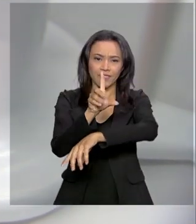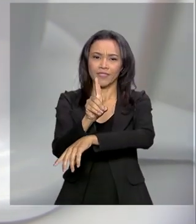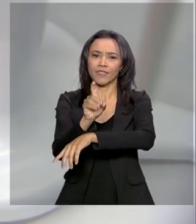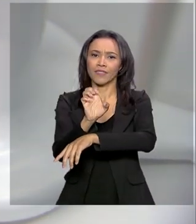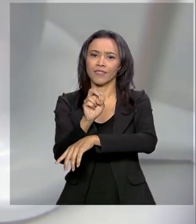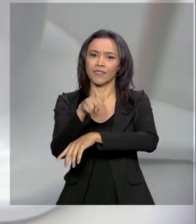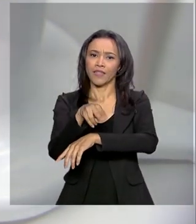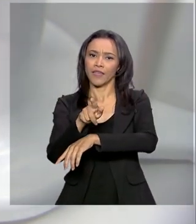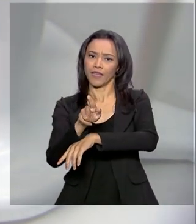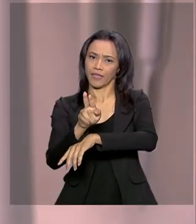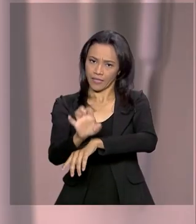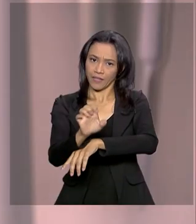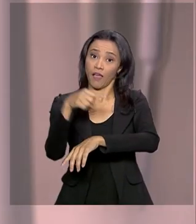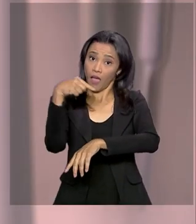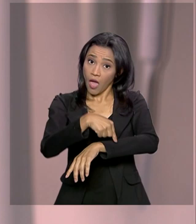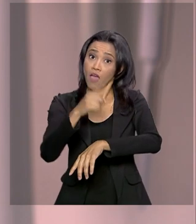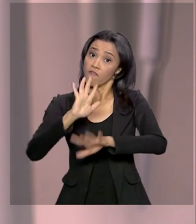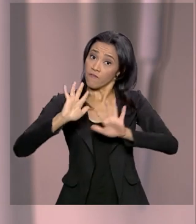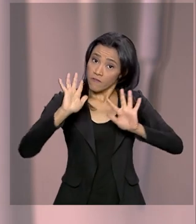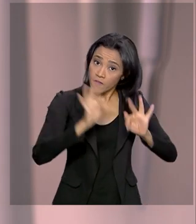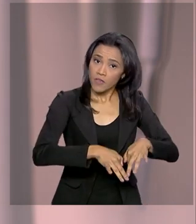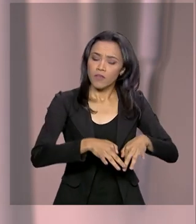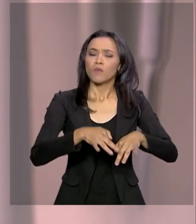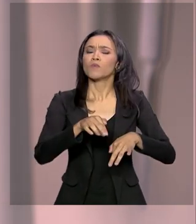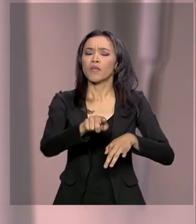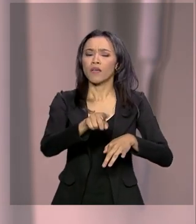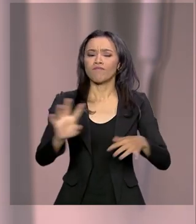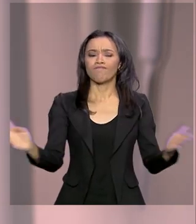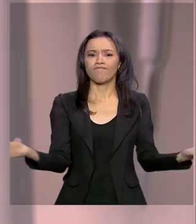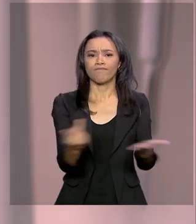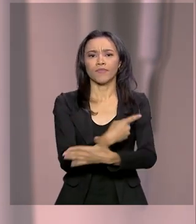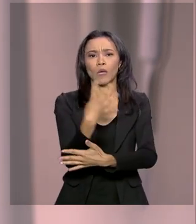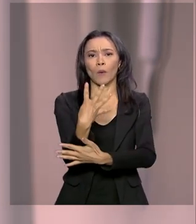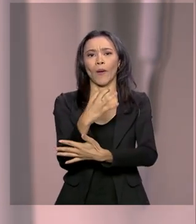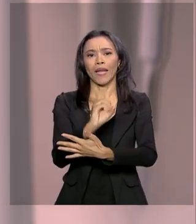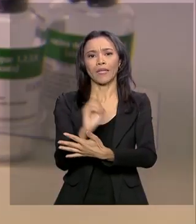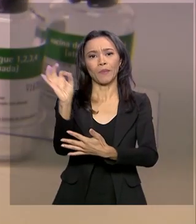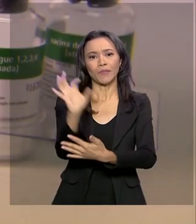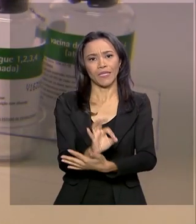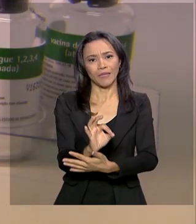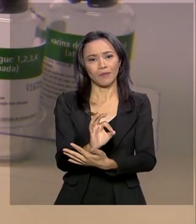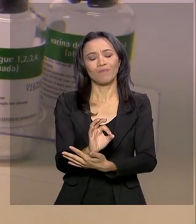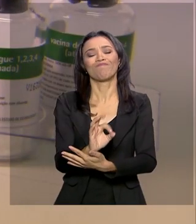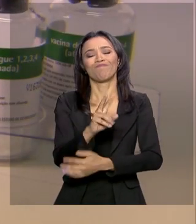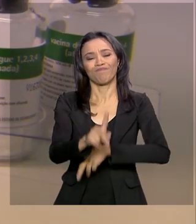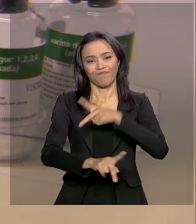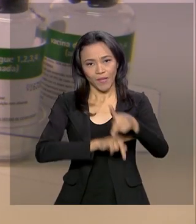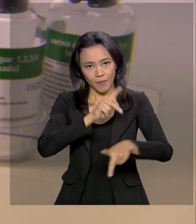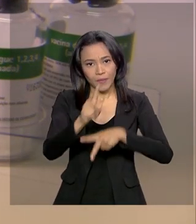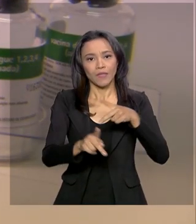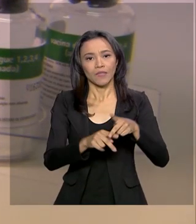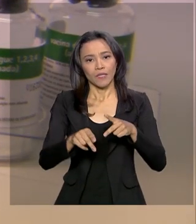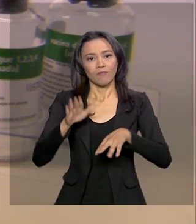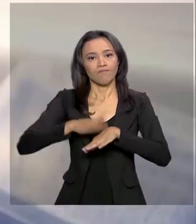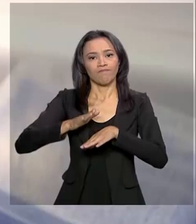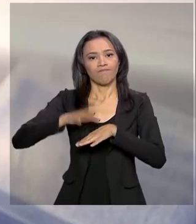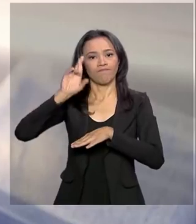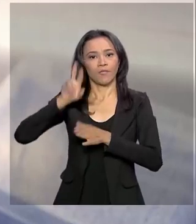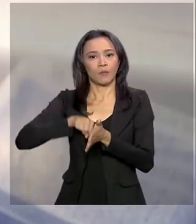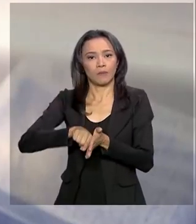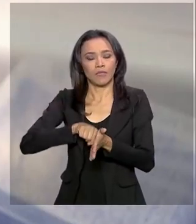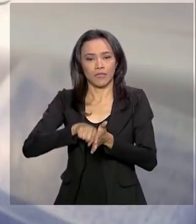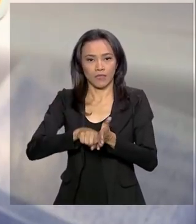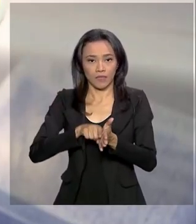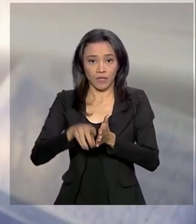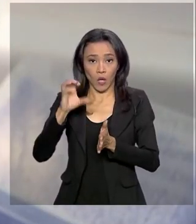que pode colocar um fim à doença que afeta cerca de 40% da população em todo o mundo, segundo a Organização Mundial de Saúde, e